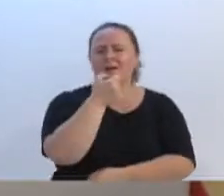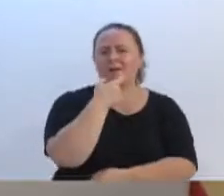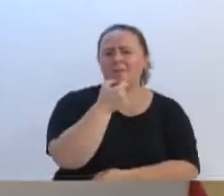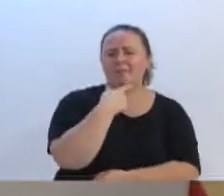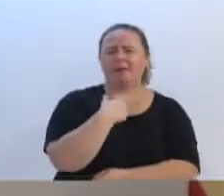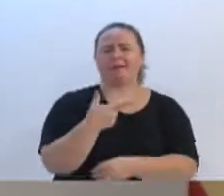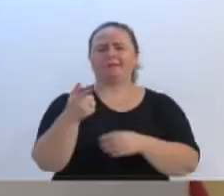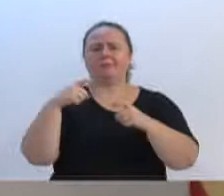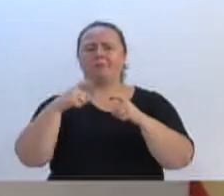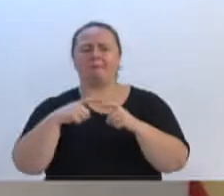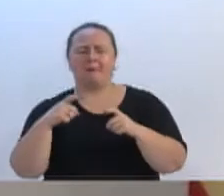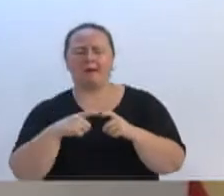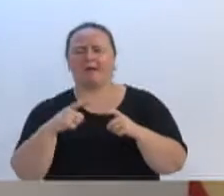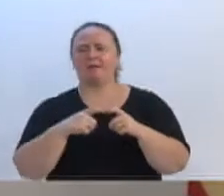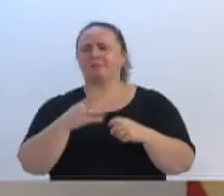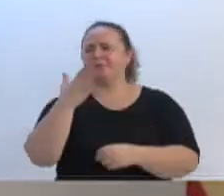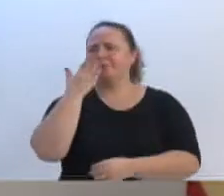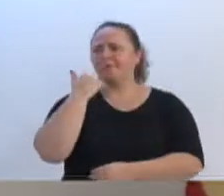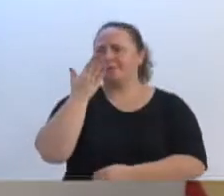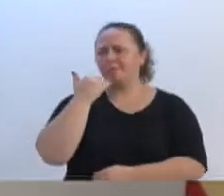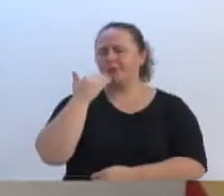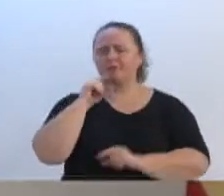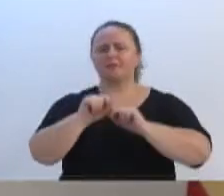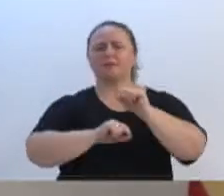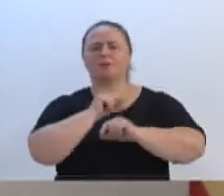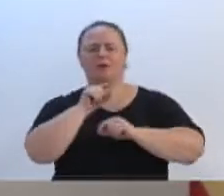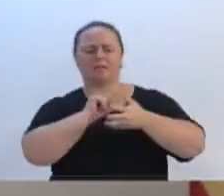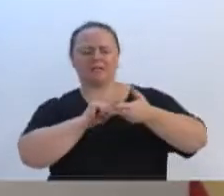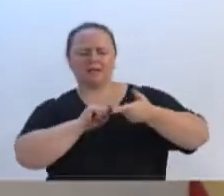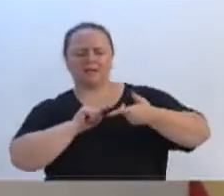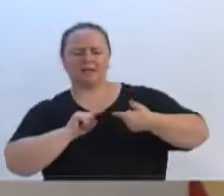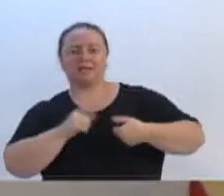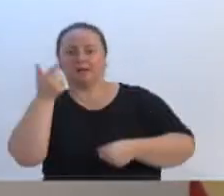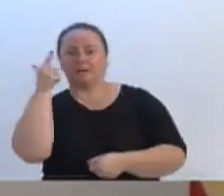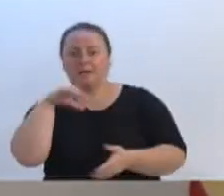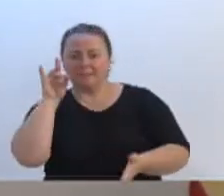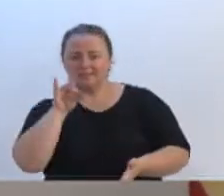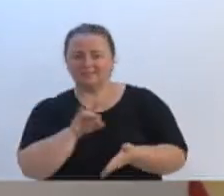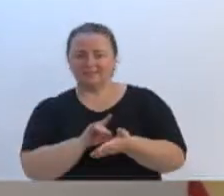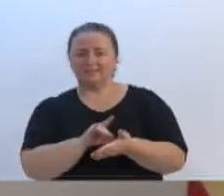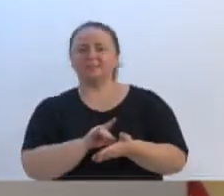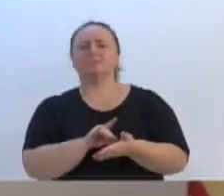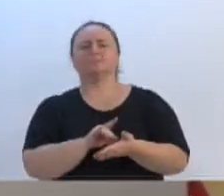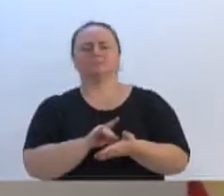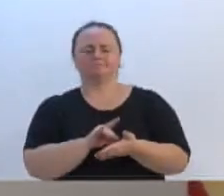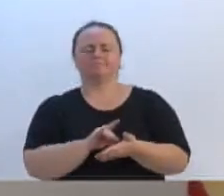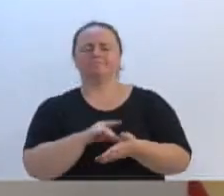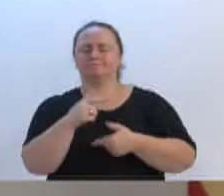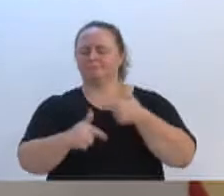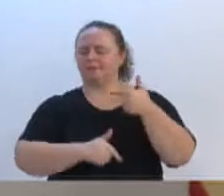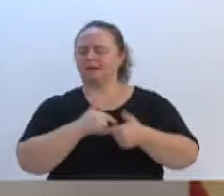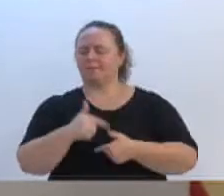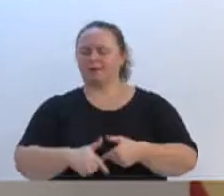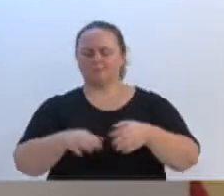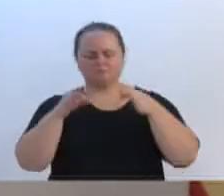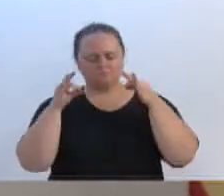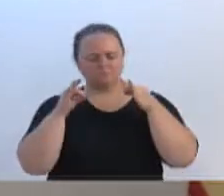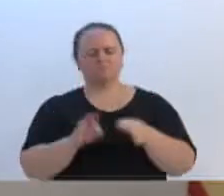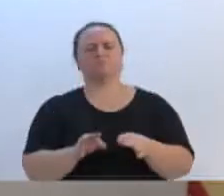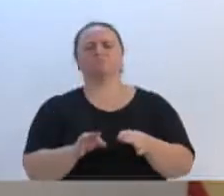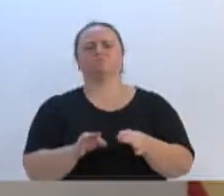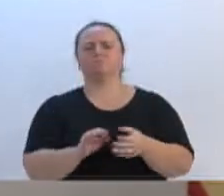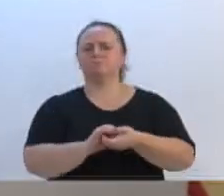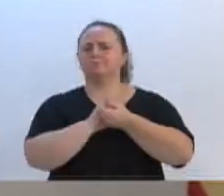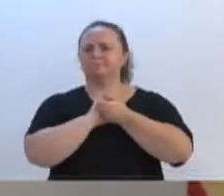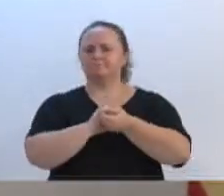precisam de comida aí na sua casa, que precisam de recursos combustíveis para poder fazer seus exames. Isso sim é um trabalho verdadeiro. Parabéns a todos